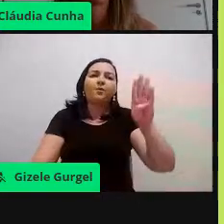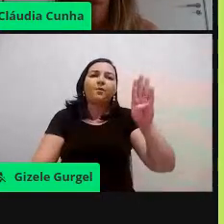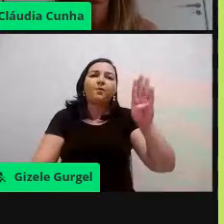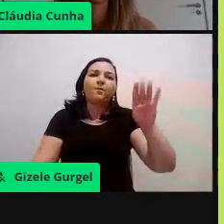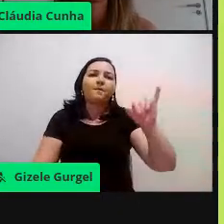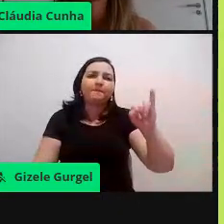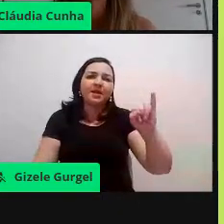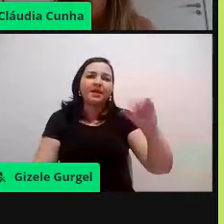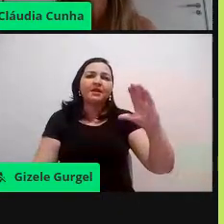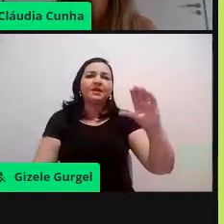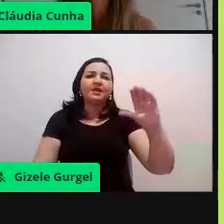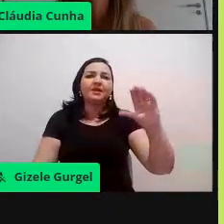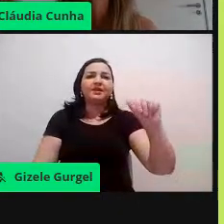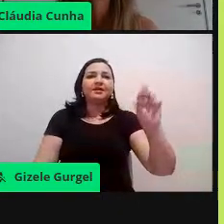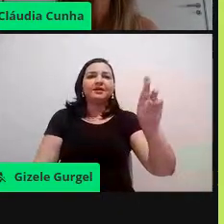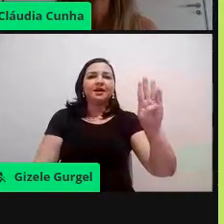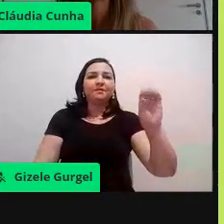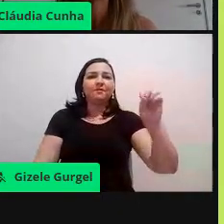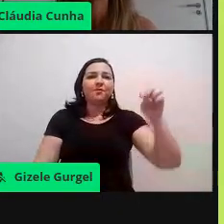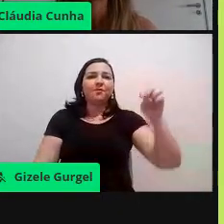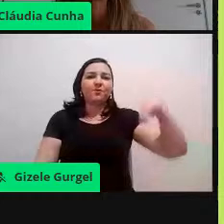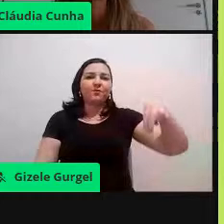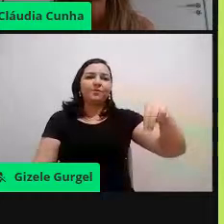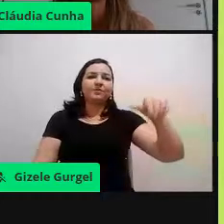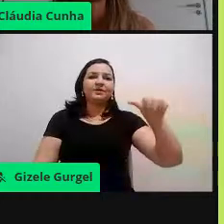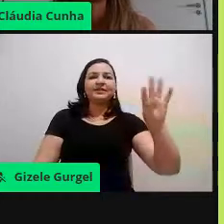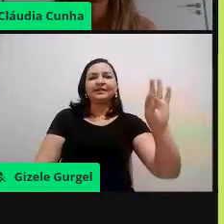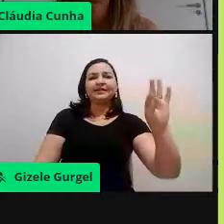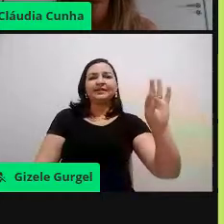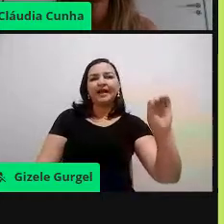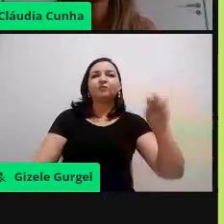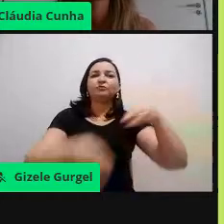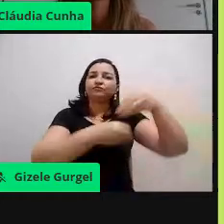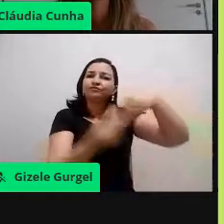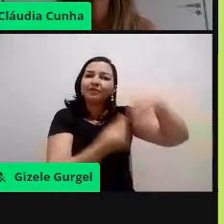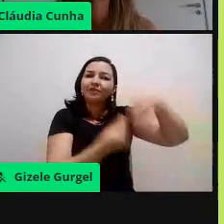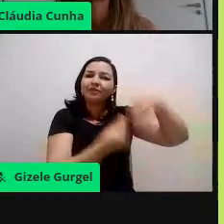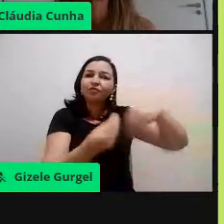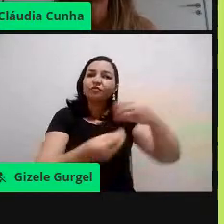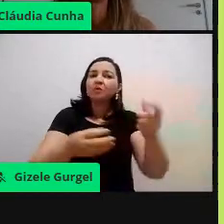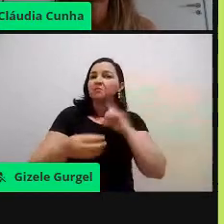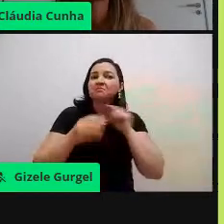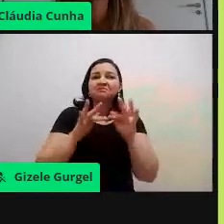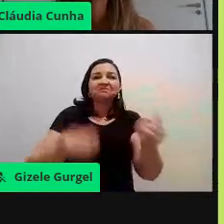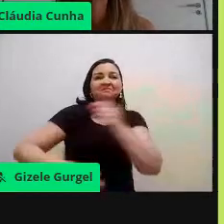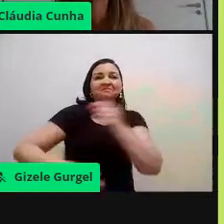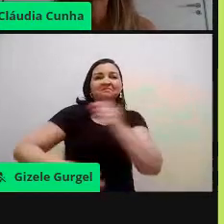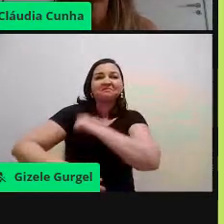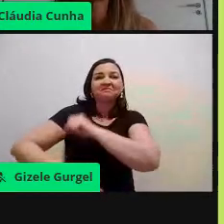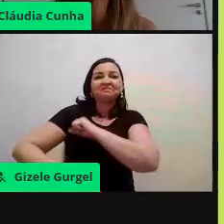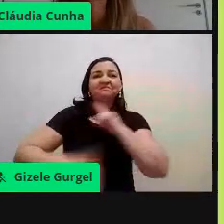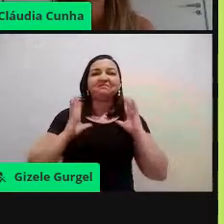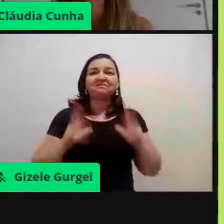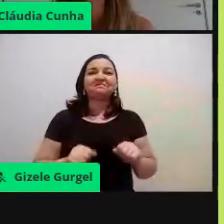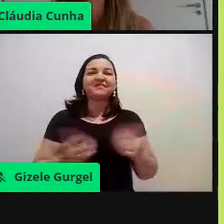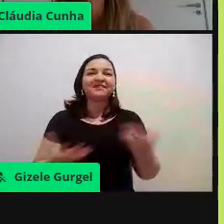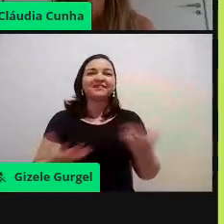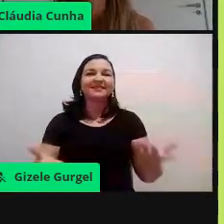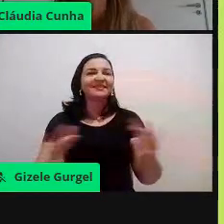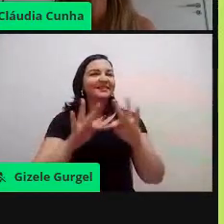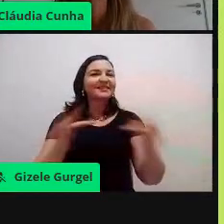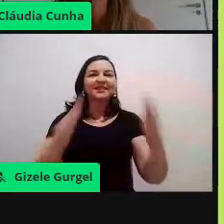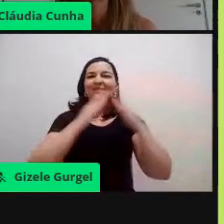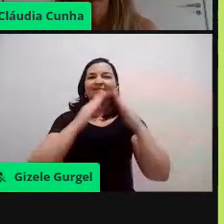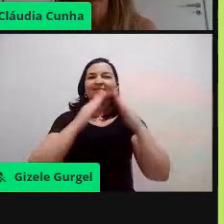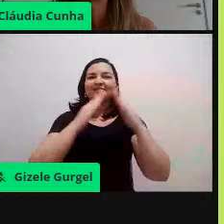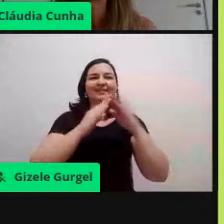tem outros vídeos lá, como também no Mar Sem Plástico, a gente faz vários, fez vários vídeos, já do biogliter, de composteira,